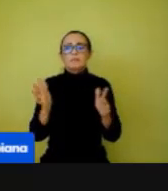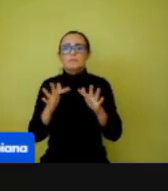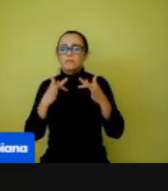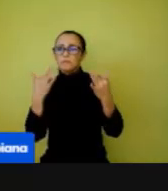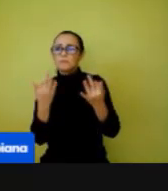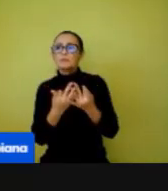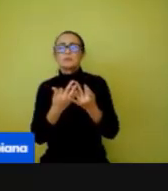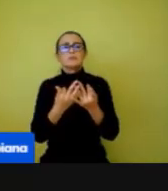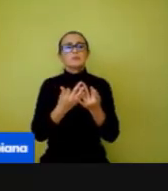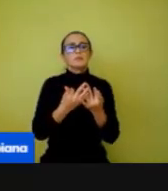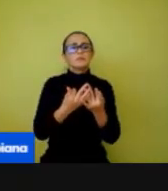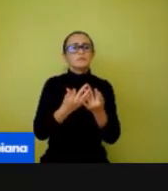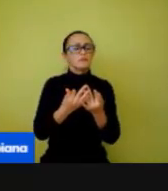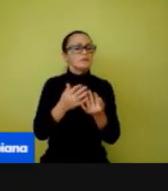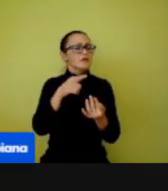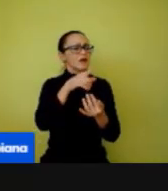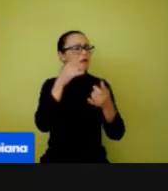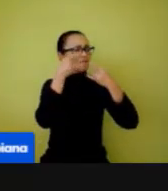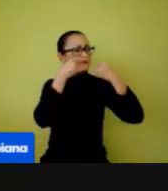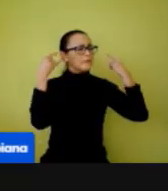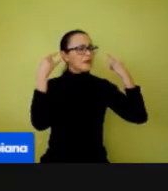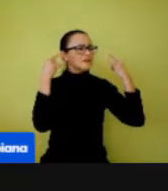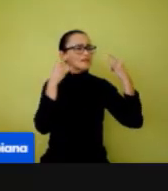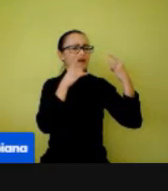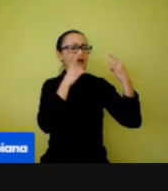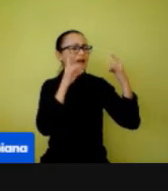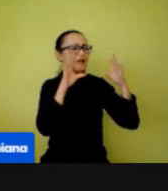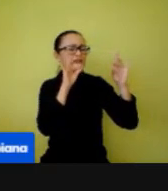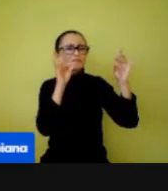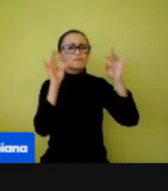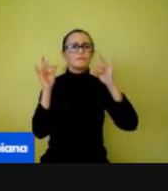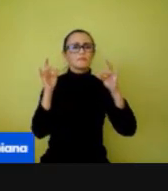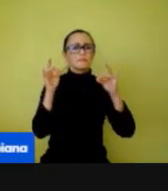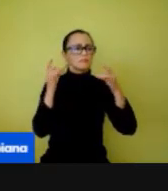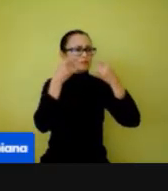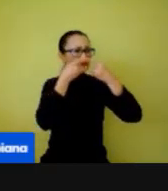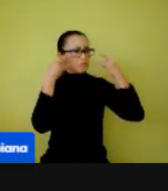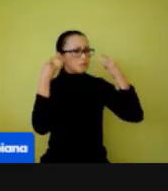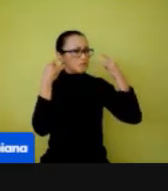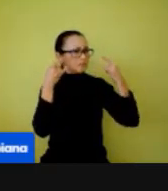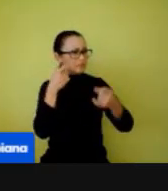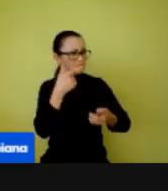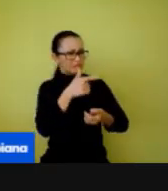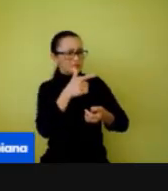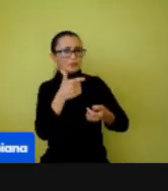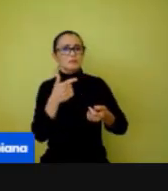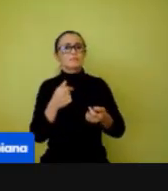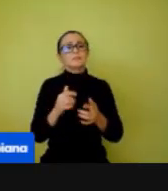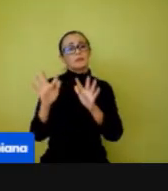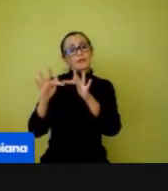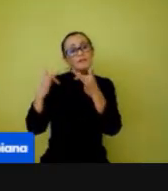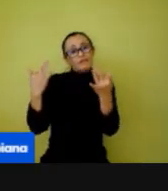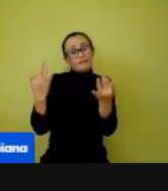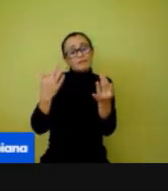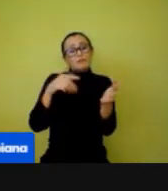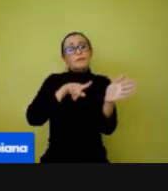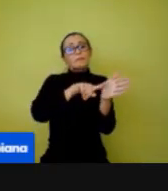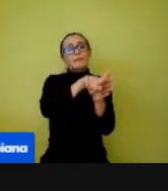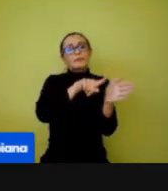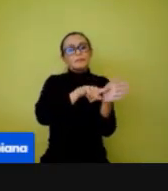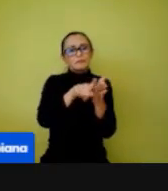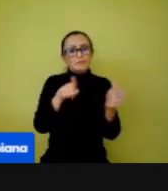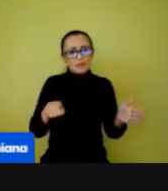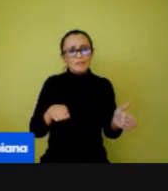está com a máscara molhada, ou está sem máscara na aula de educação física, esse pai vai questionar, vai fazer essa